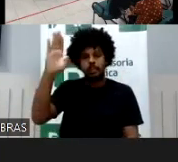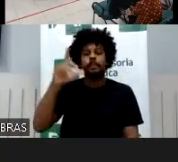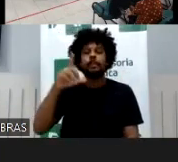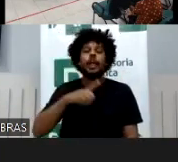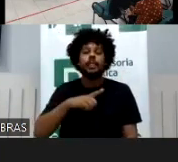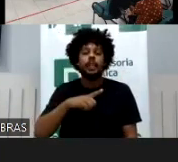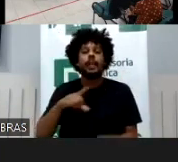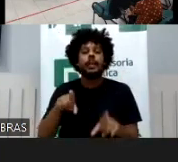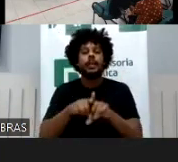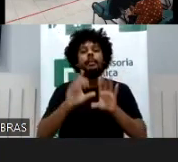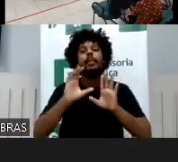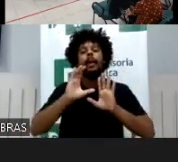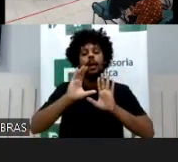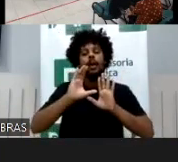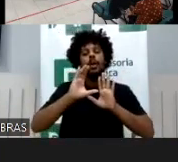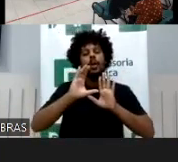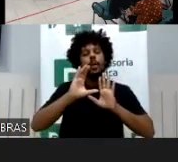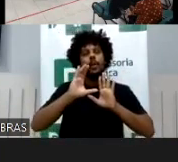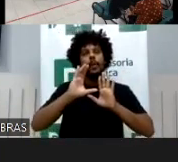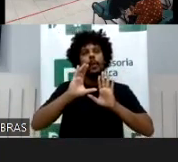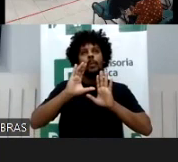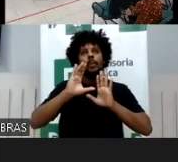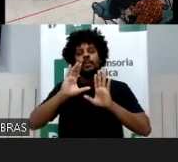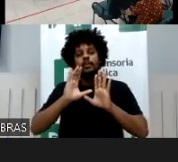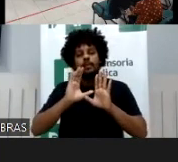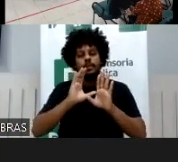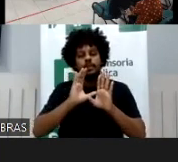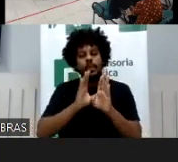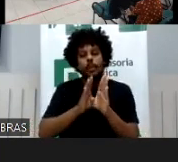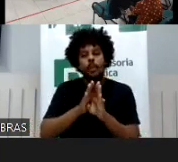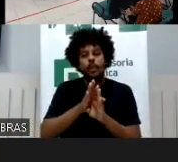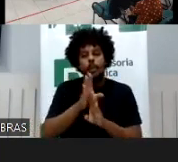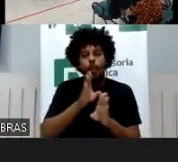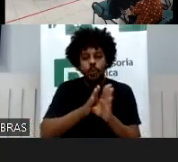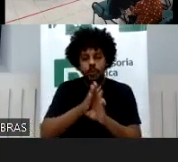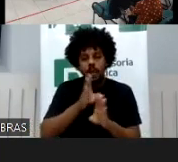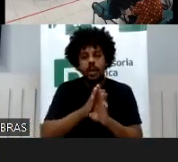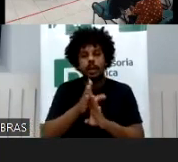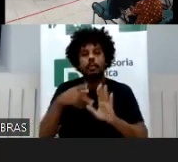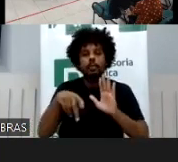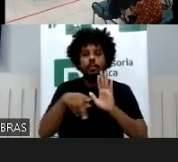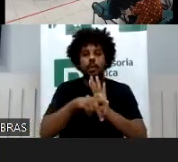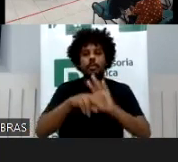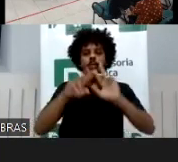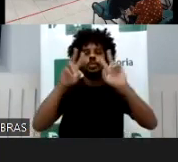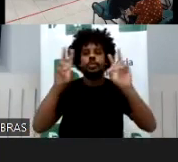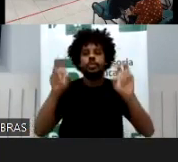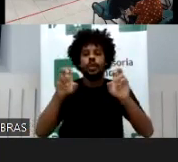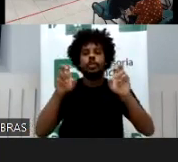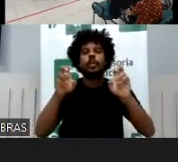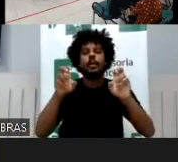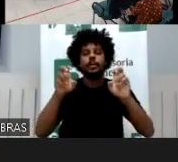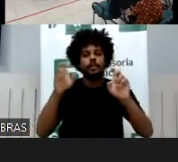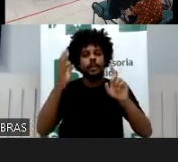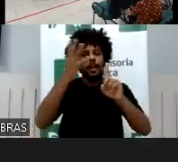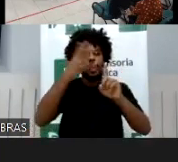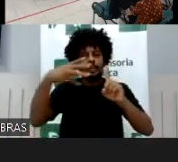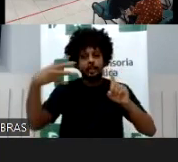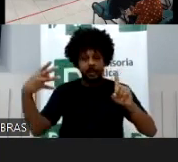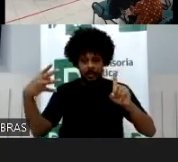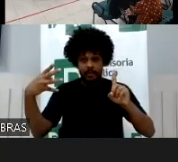LGBTQAPN e mais que eu vou tentar trazer, que não se insere necessariamente no charity, em que essa reflexão da ironaca entra